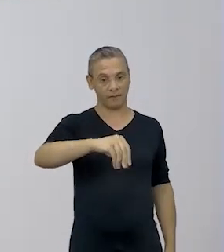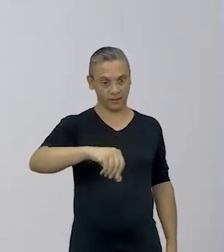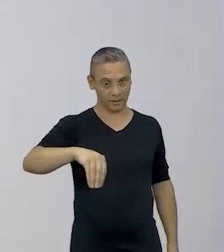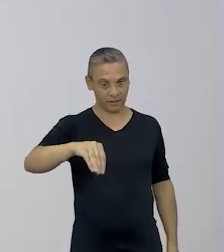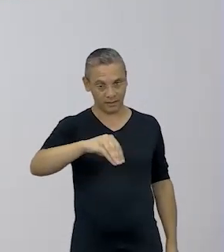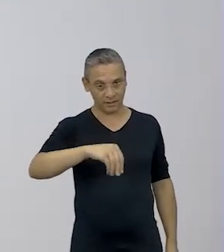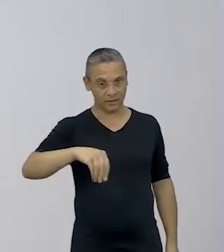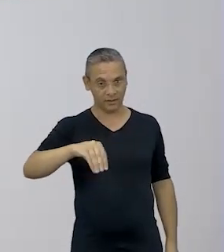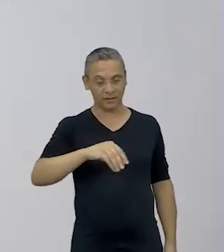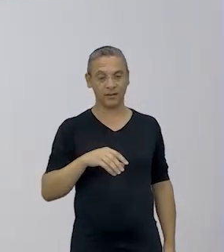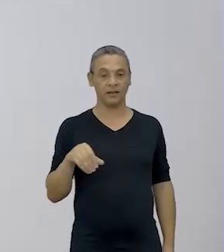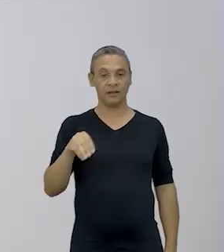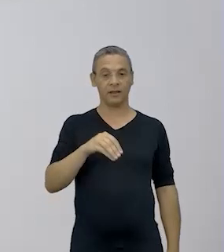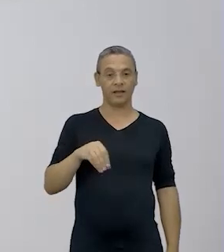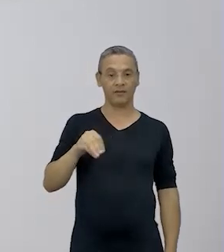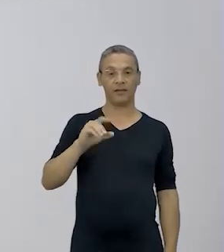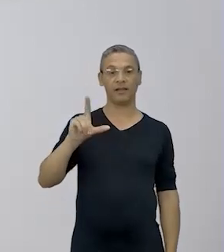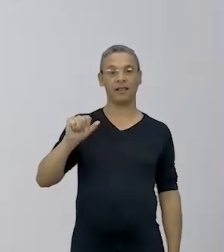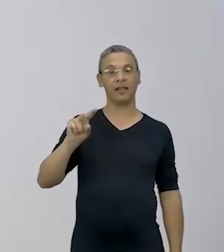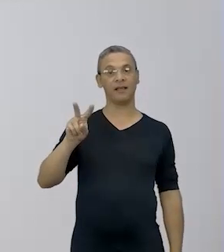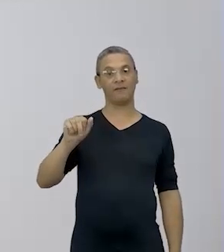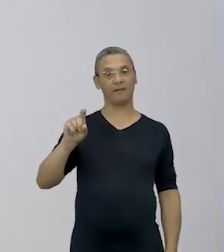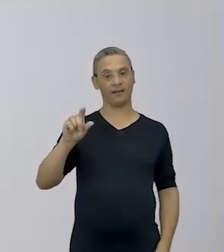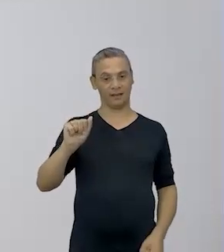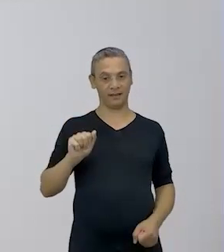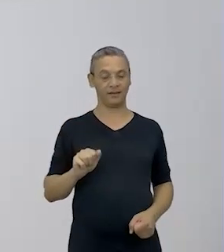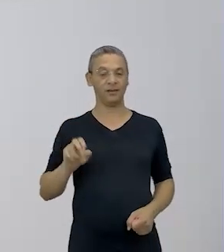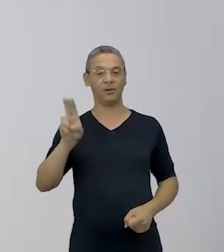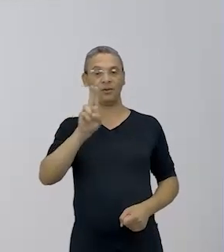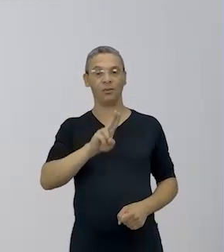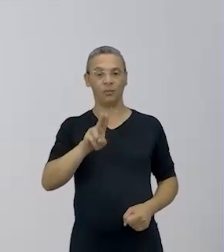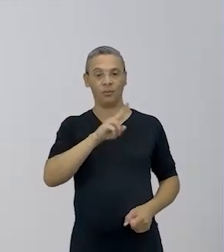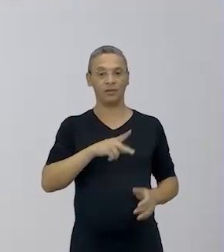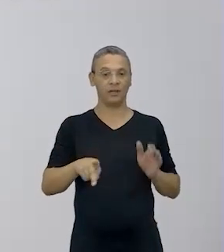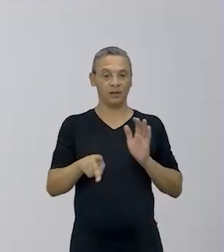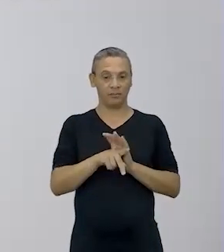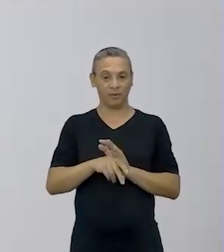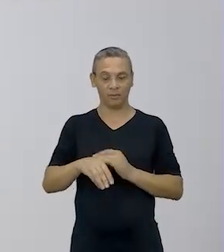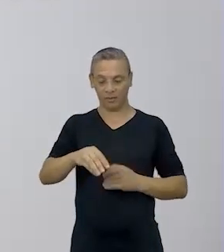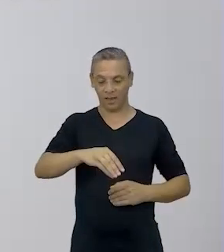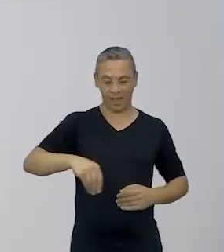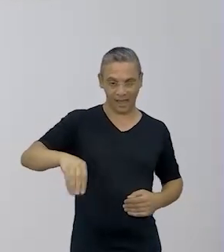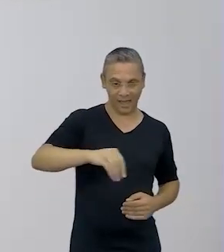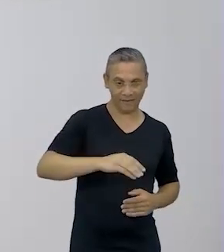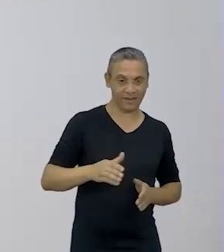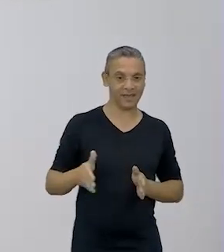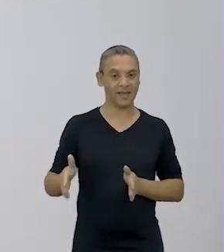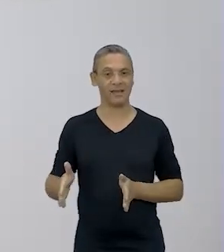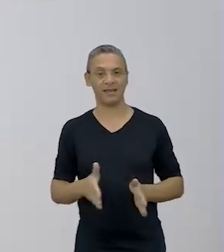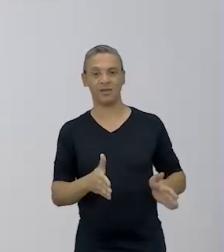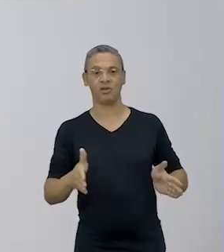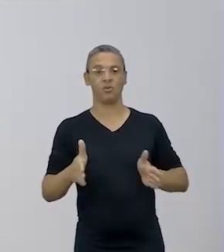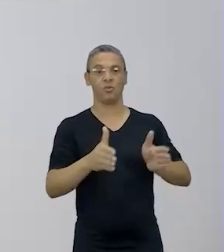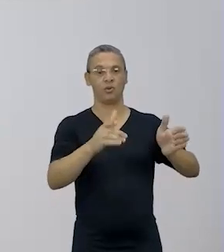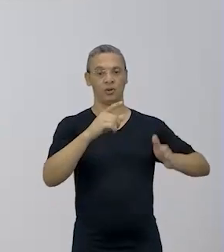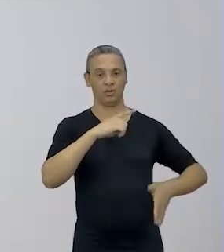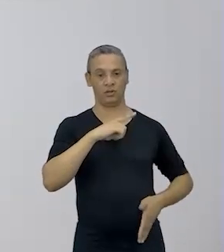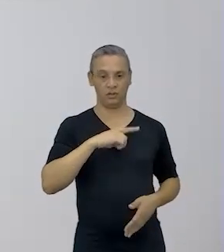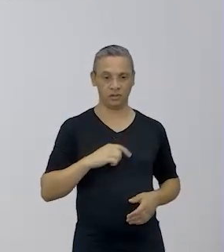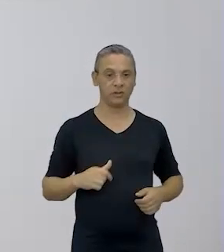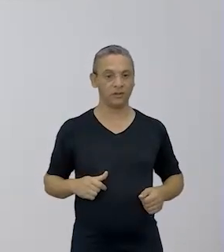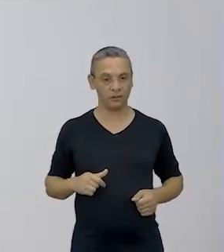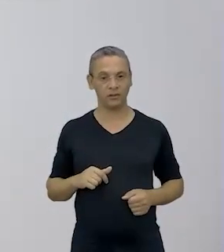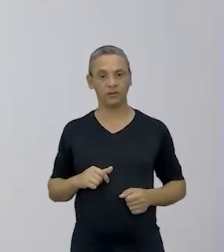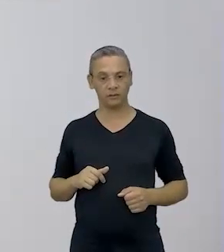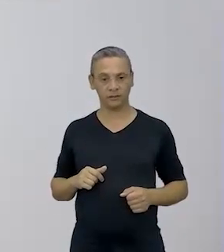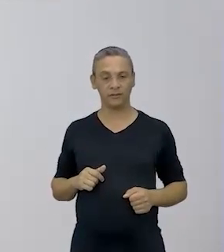Lembrando que tem que ser uma areia lavada. Normalmente, eles utilizam areia do fundo do rio, né? Que é a areia mais lavada, né? Que não tem aí